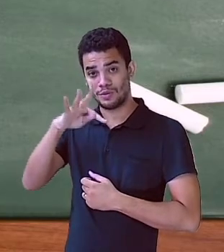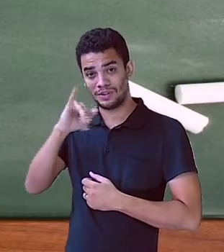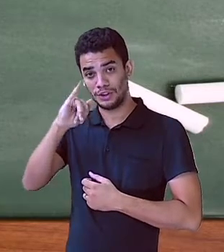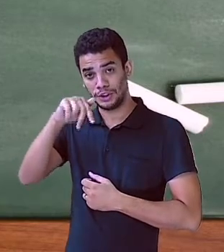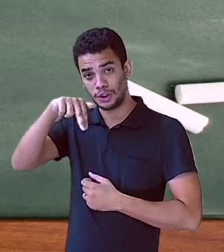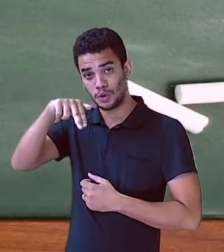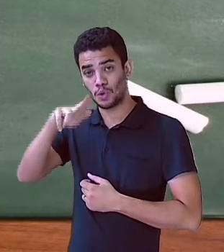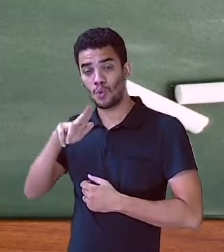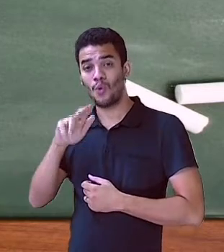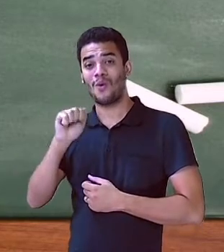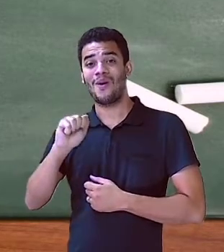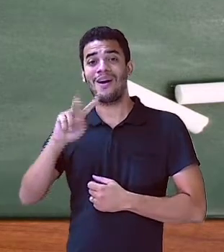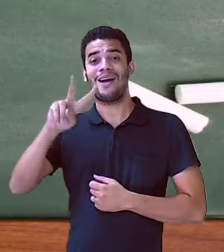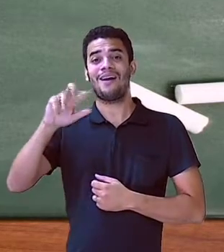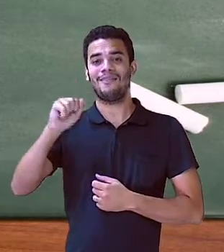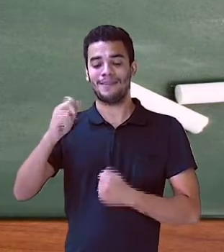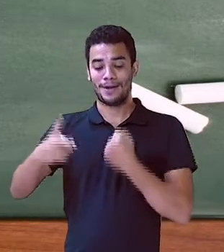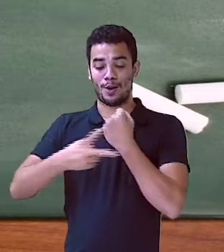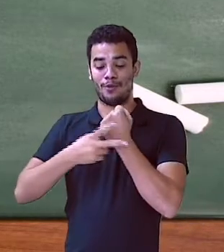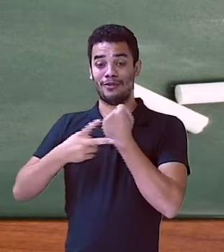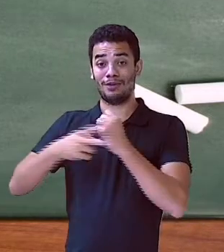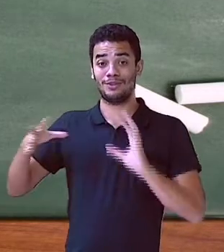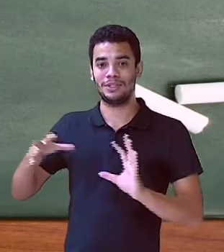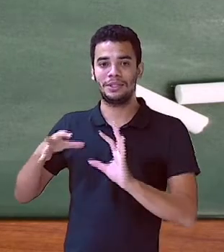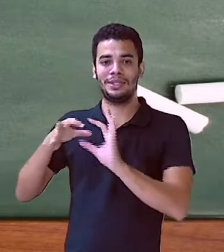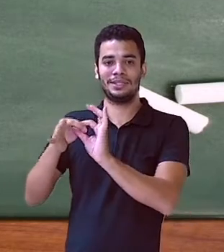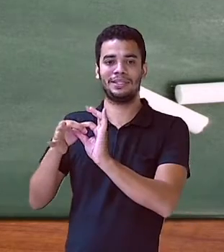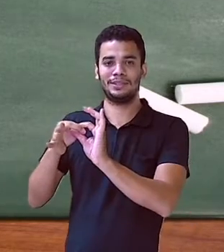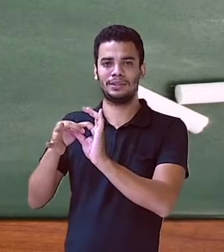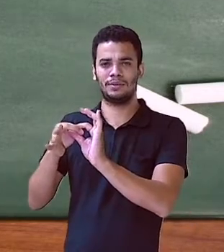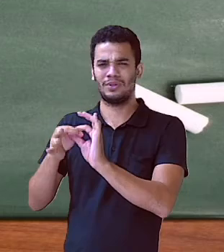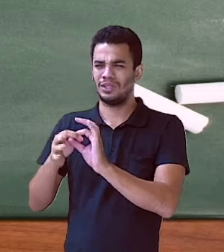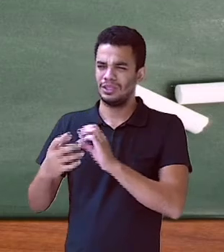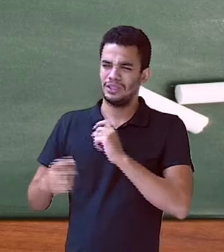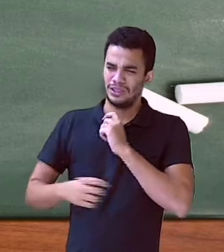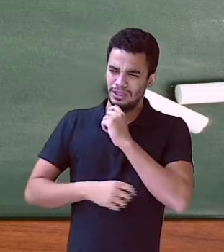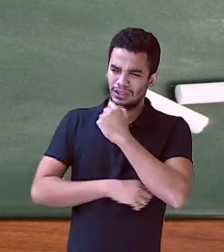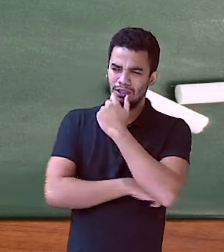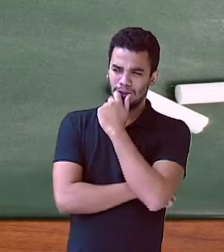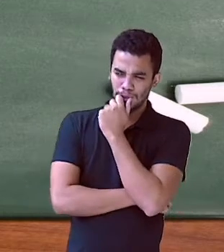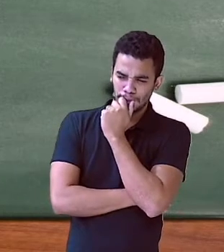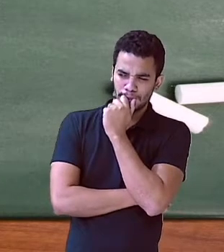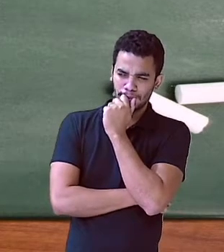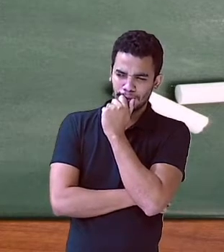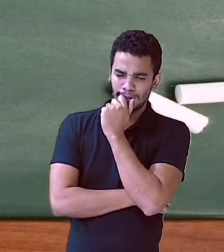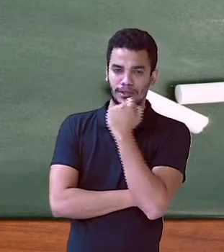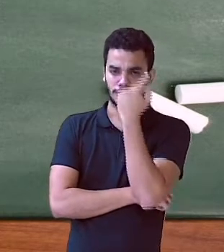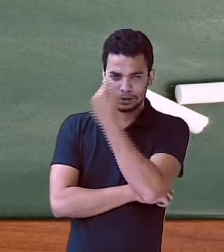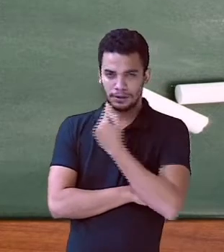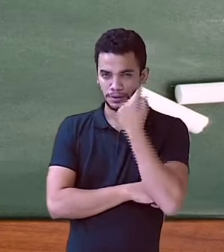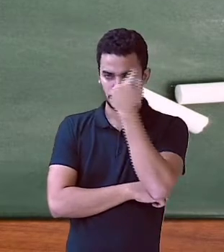desconfiados. Característica do sujeito. E aí, então, apresentamos o predicado nominal.